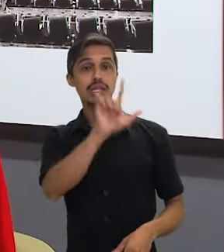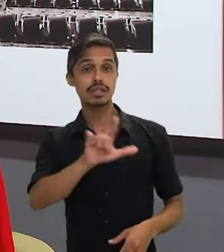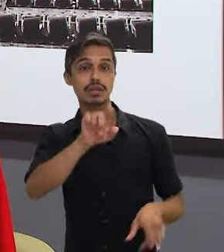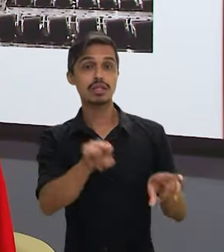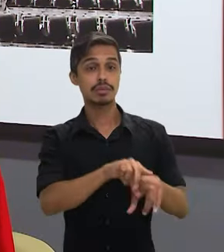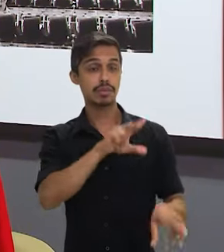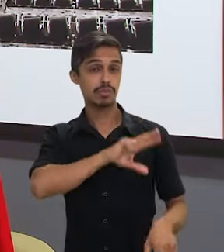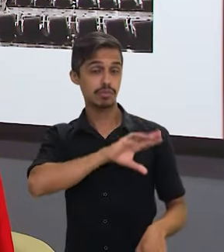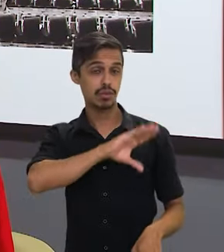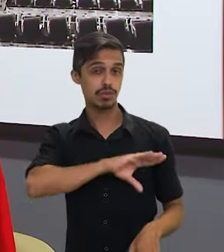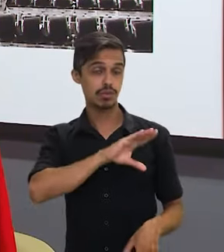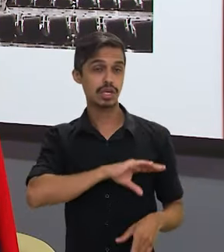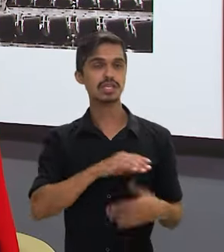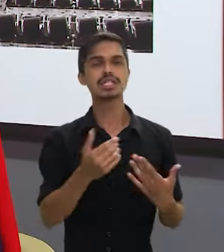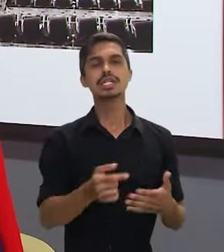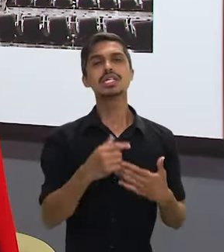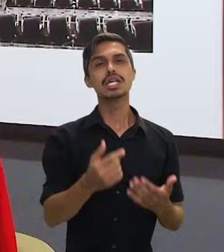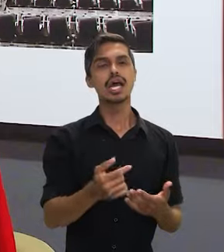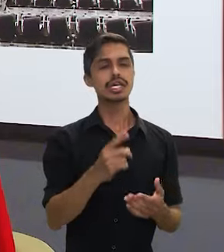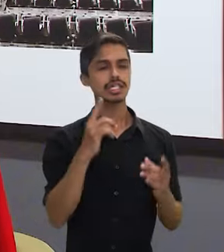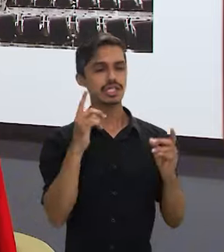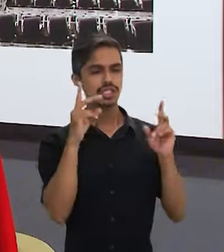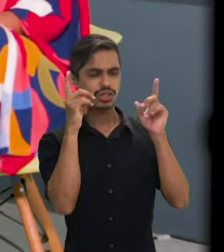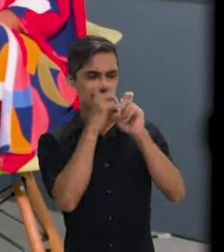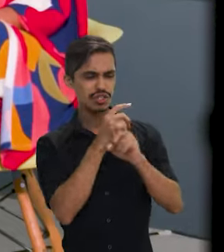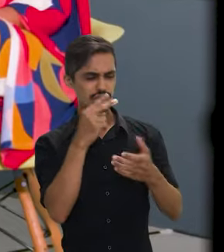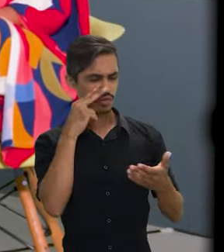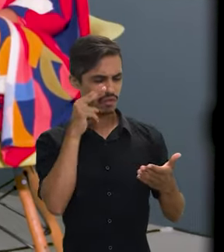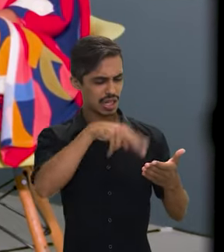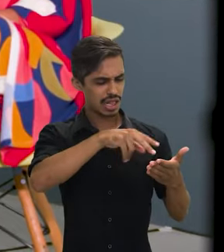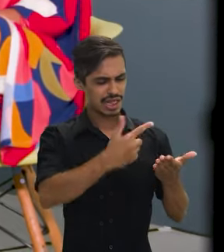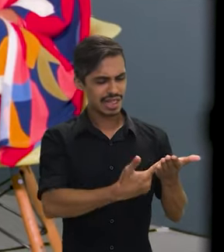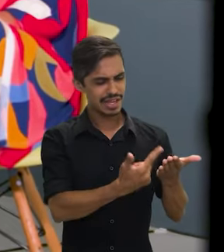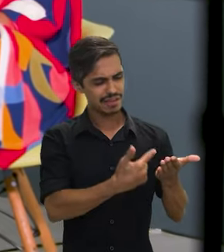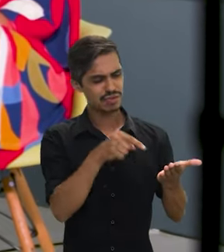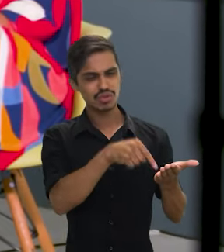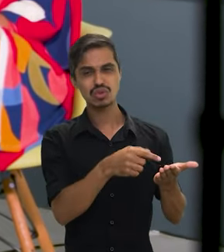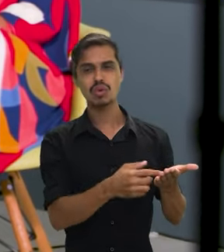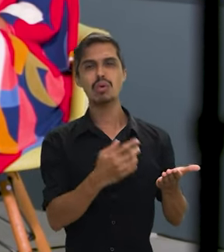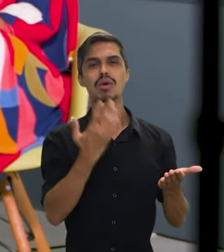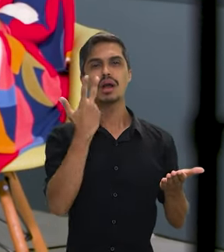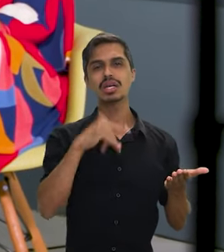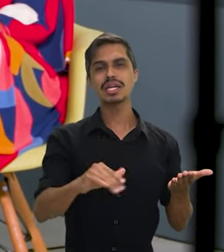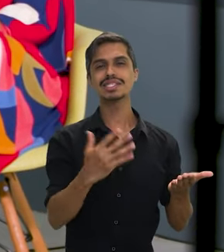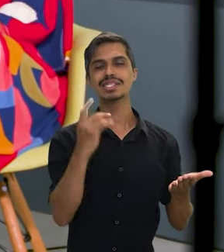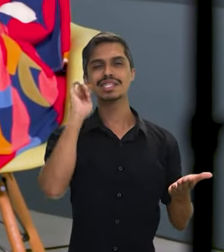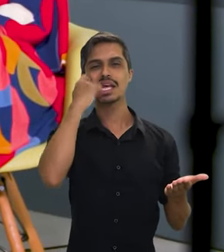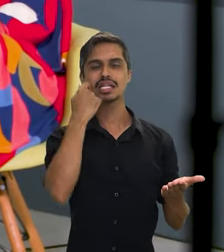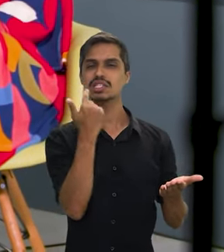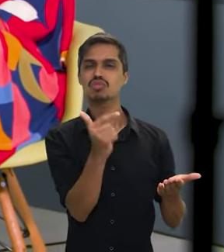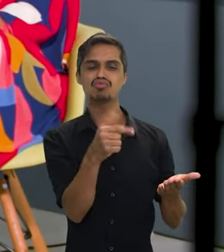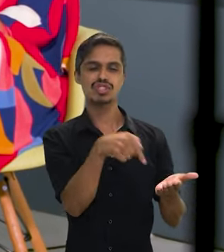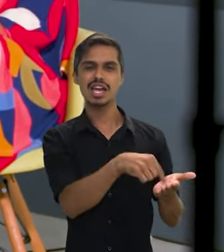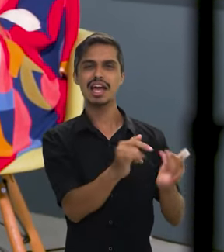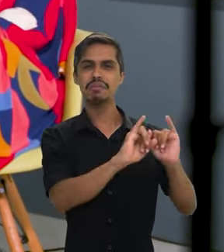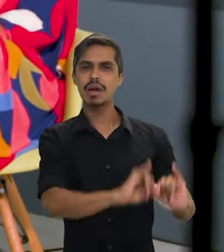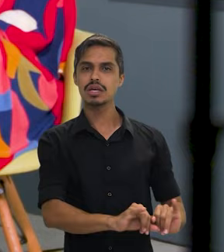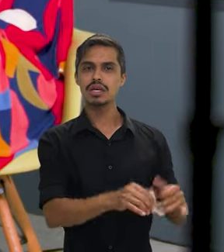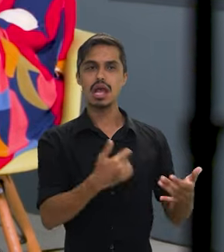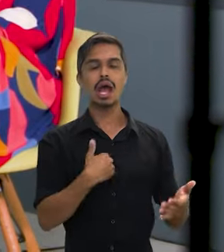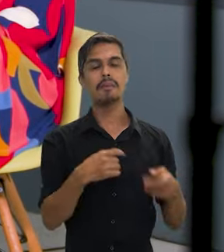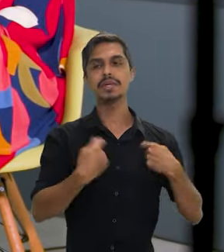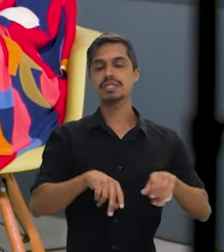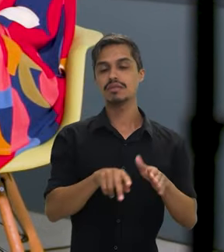maior parte das vezes, nas aulas de inglês, e dificilmente eu via livros com crianças negras. E muitas vezes eu tinha que